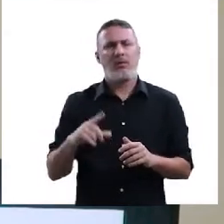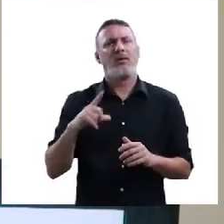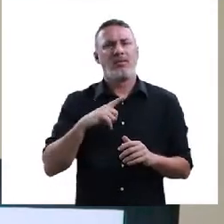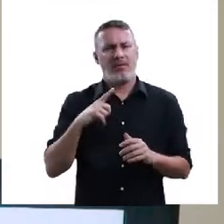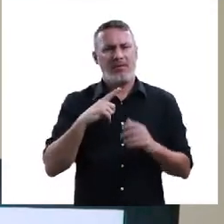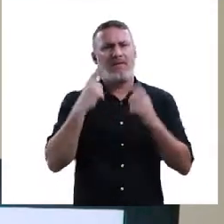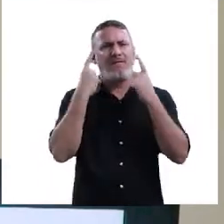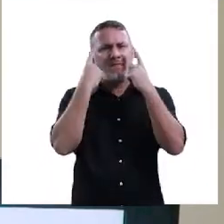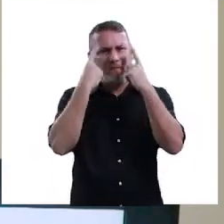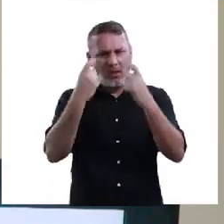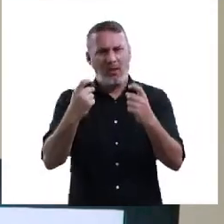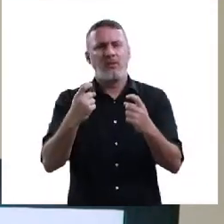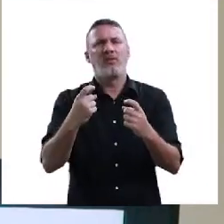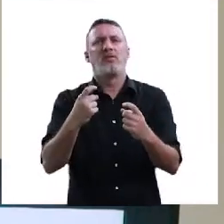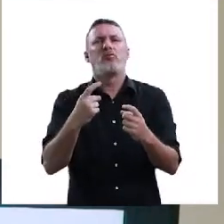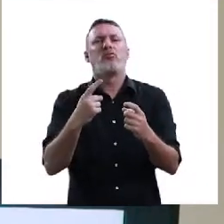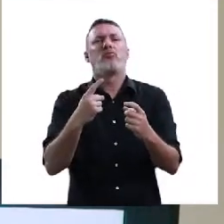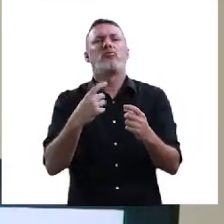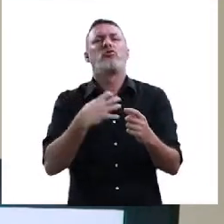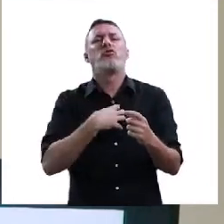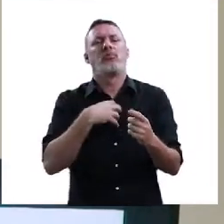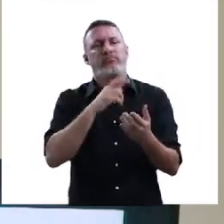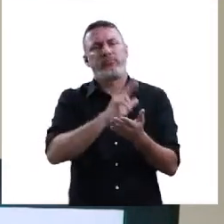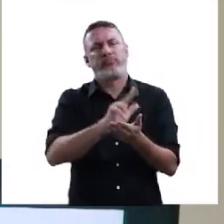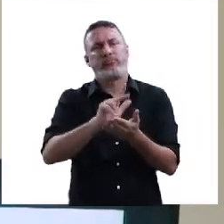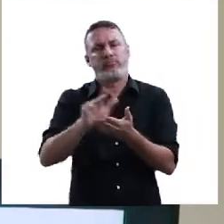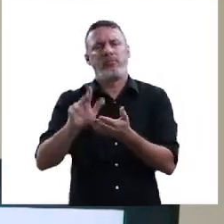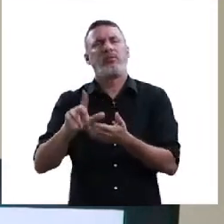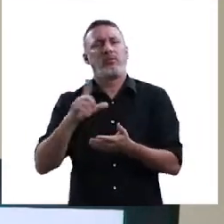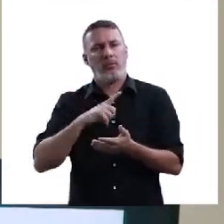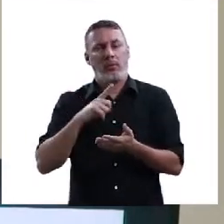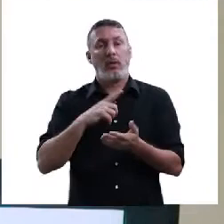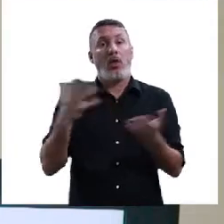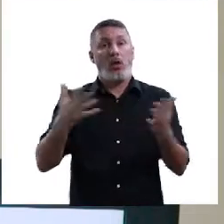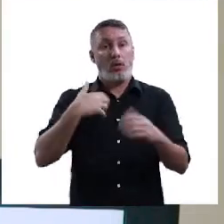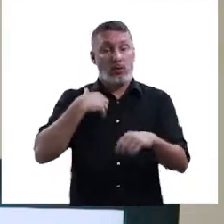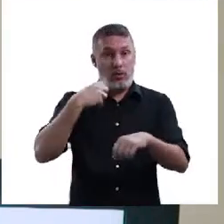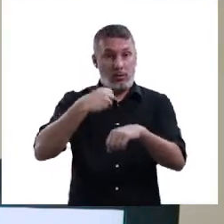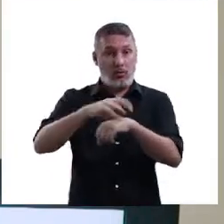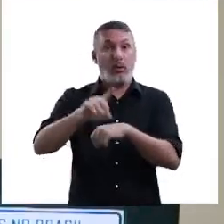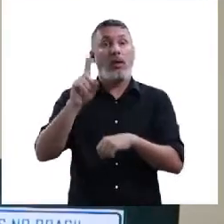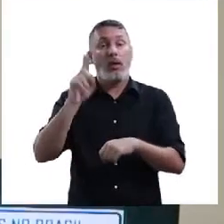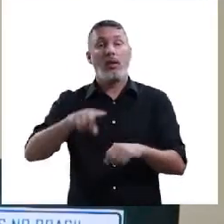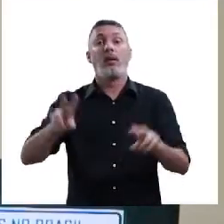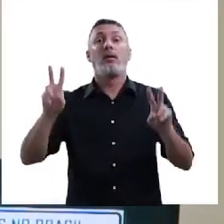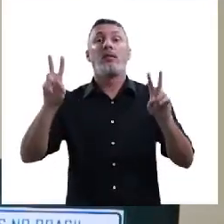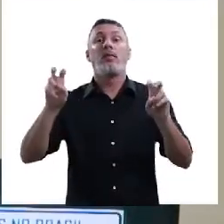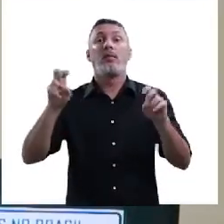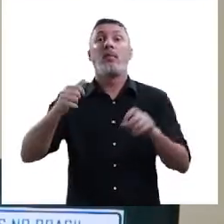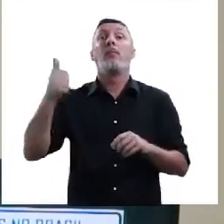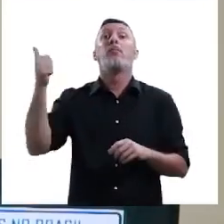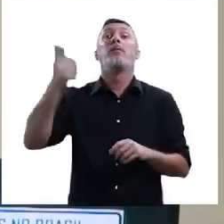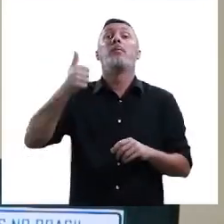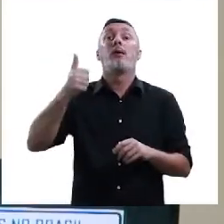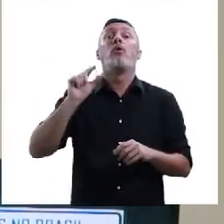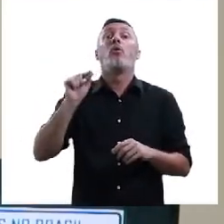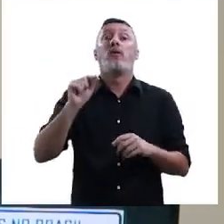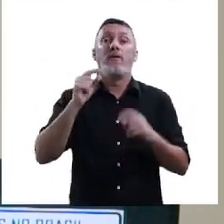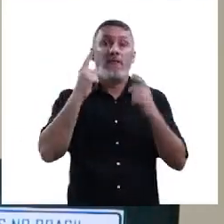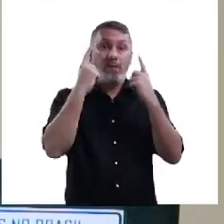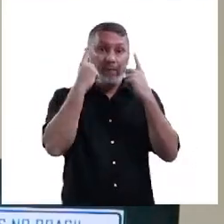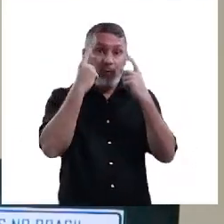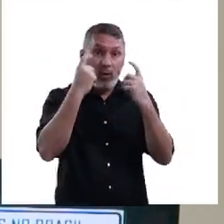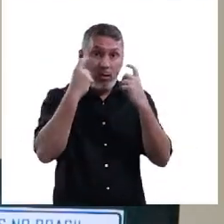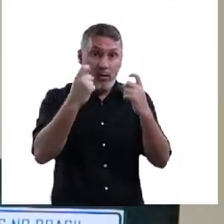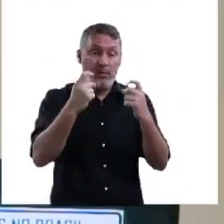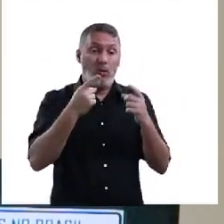violência, nós temos outros tipos de violência. E é isso que eu vou trabalhar com vocês. Nesta primeira aula, nós vamos trabalhar sobre violência contra